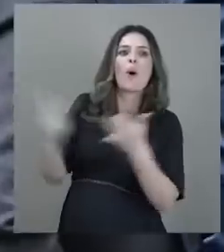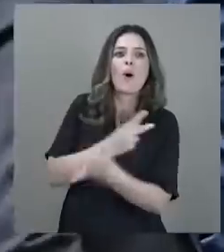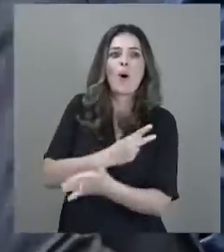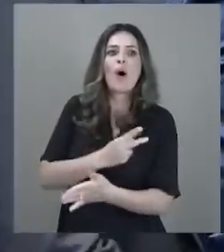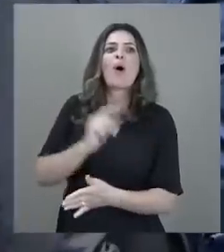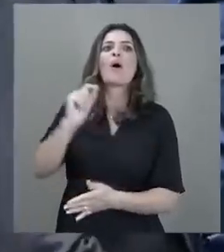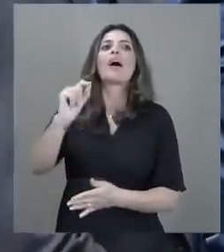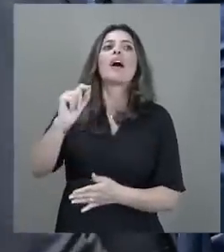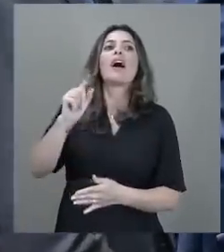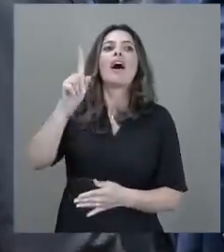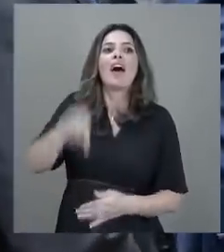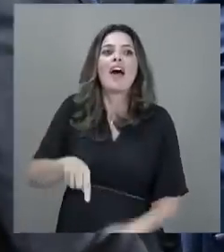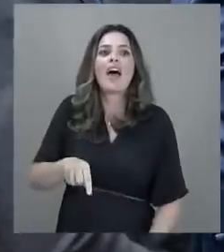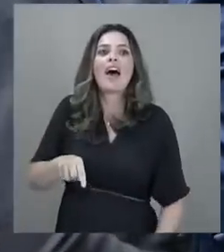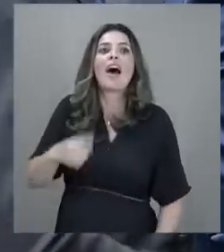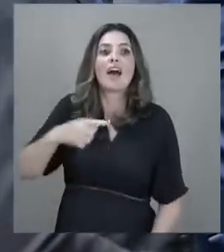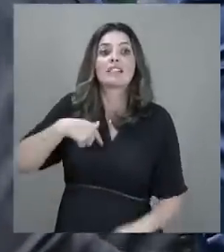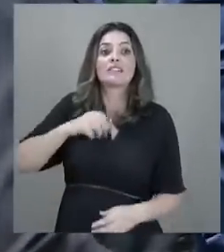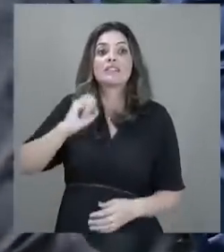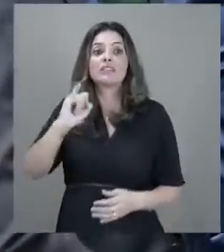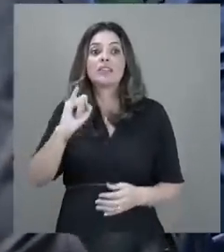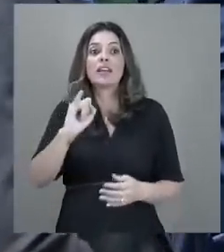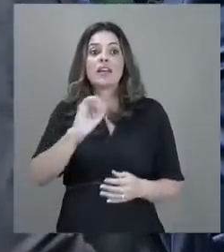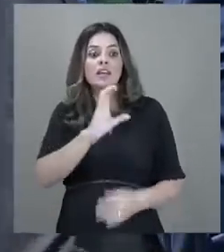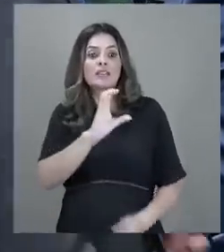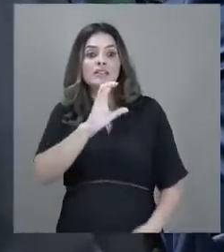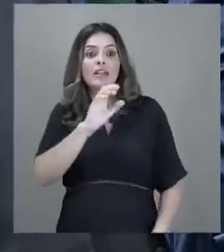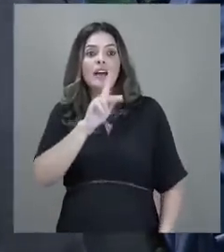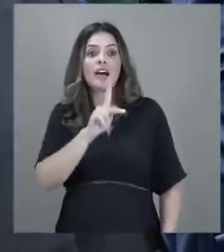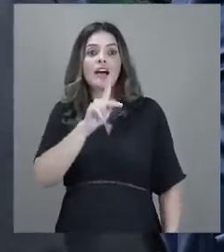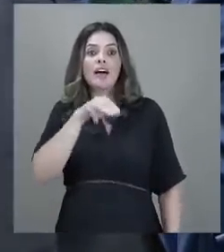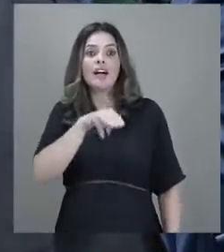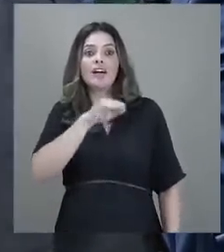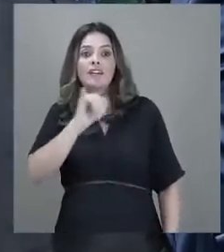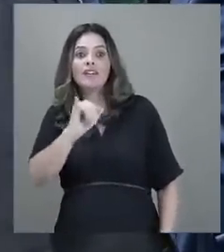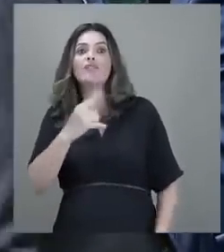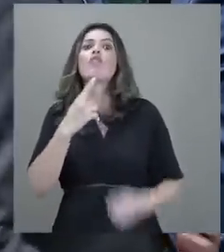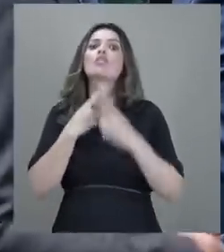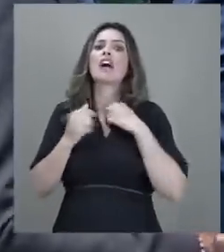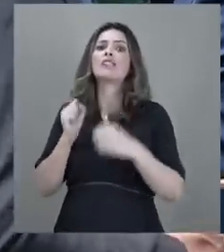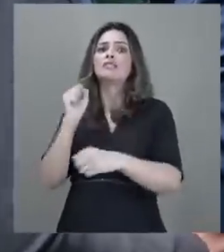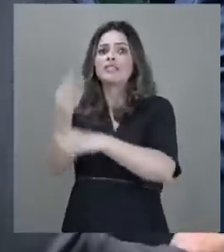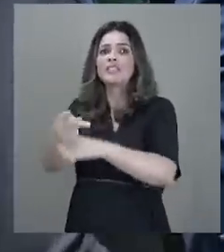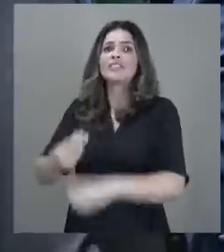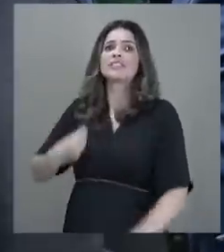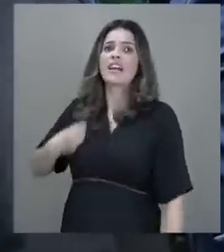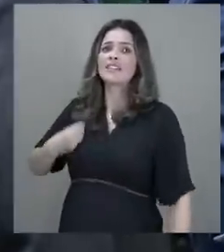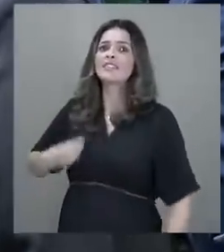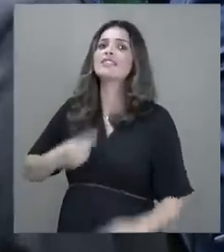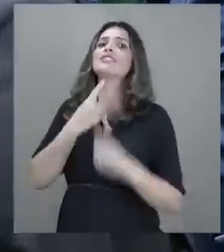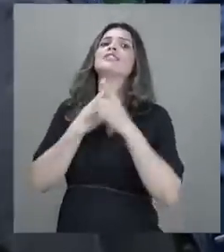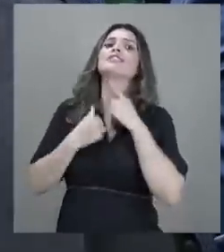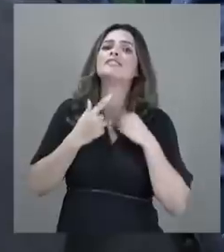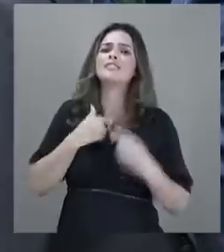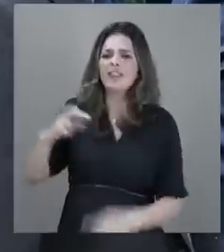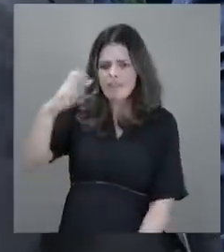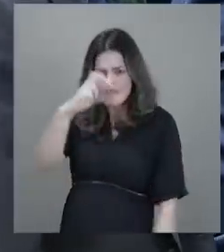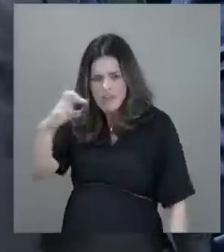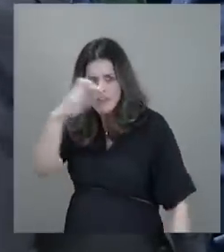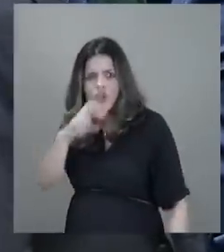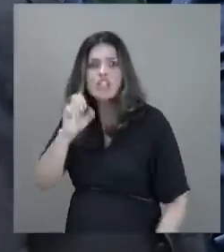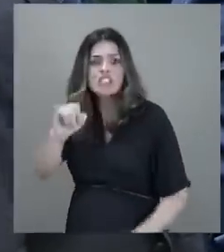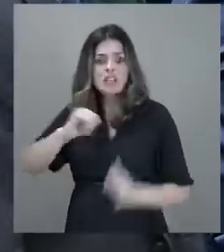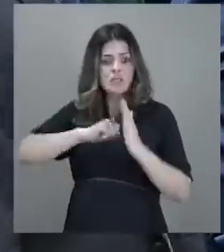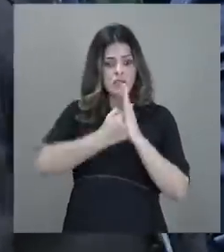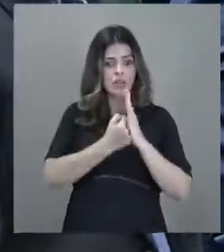de inquérito, nós entendemos. Estamos com vontade para ir para lá. Estamos com desejo de ter essa investigação. Se estão obstruindo